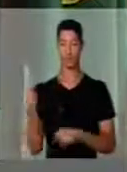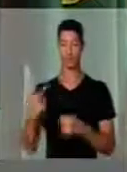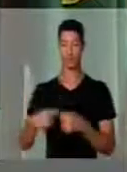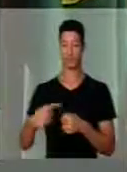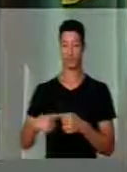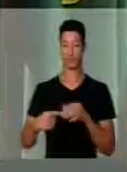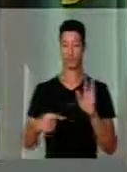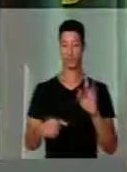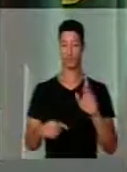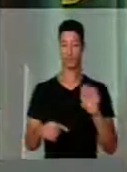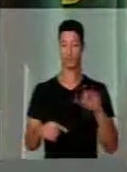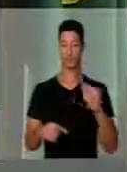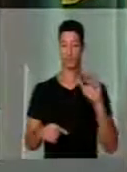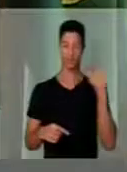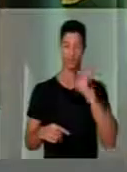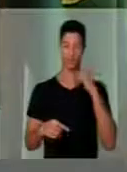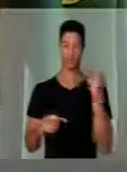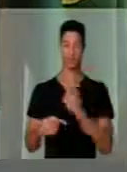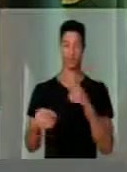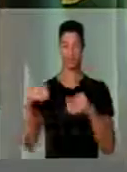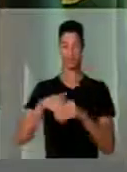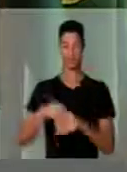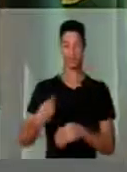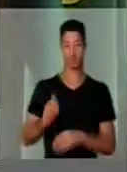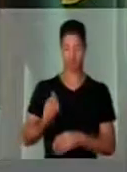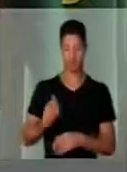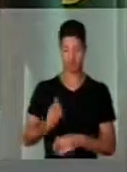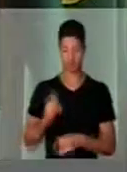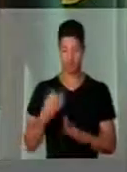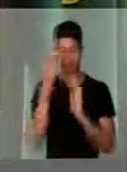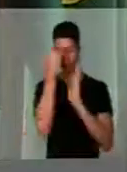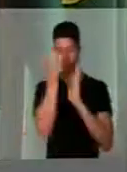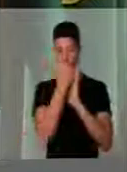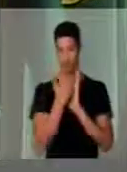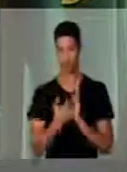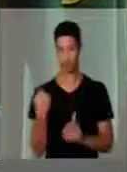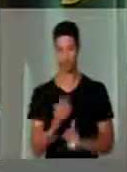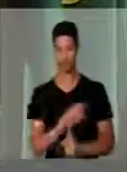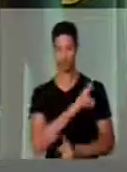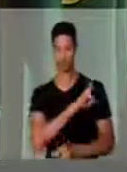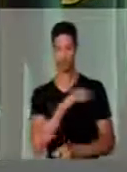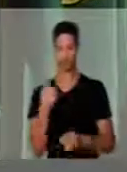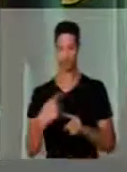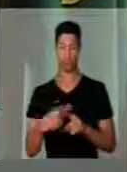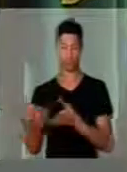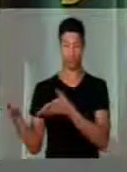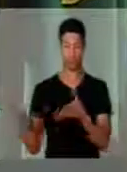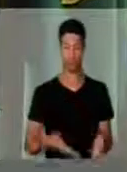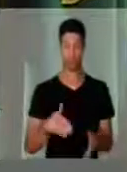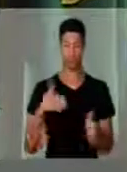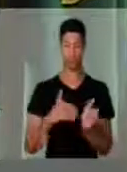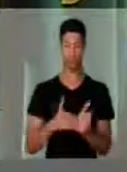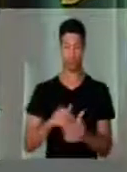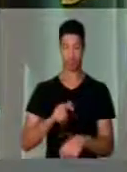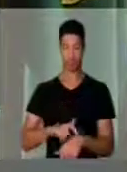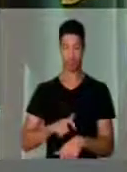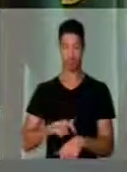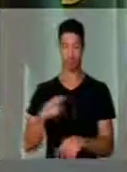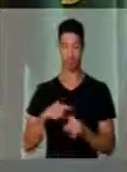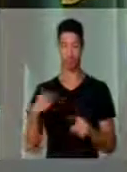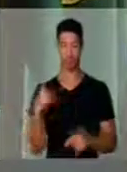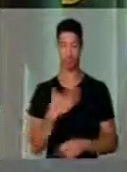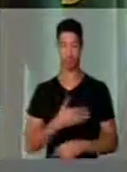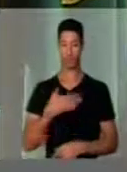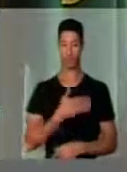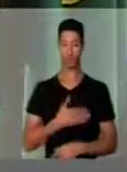cidade lá de Franca, correndo para a gente estar aqui presente, cumprindo o nosso dever, porque foi uma convocação de última hora. Mas eu